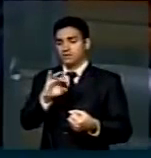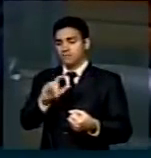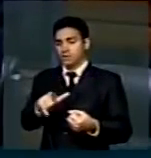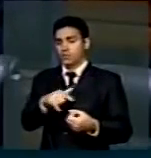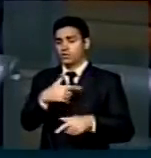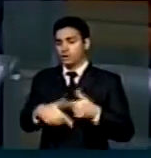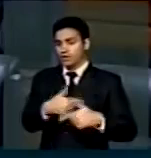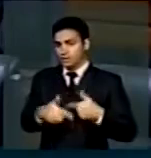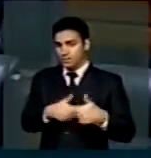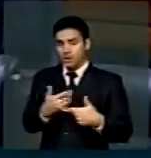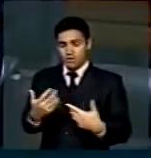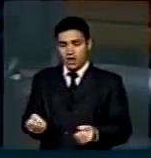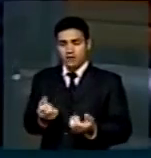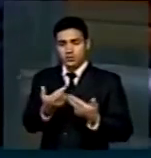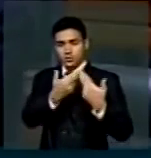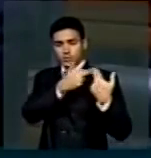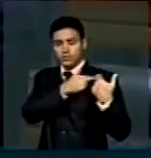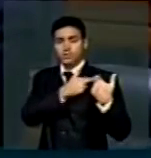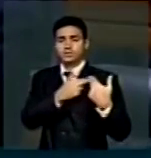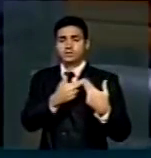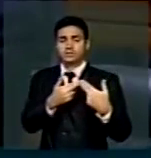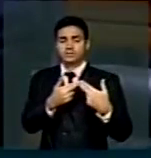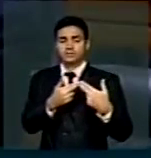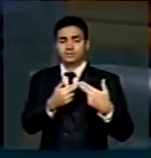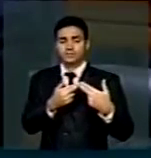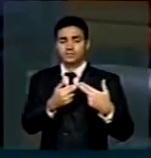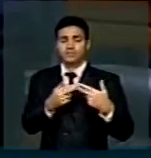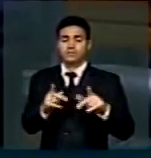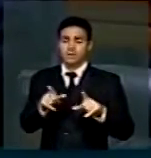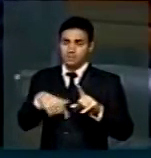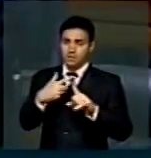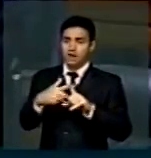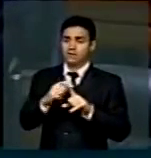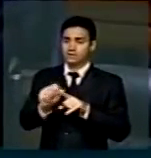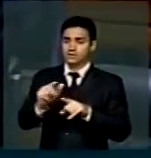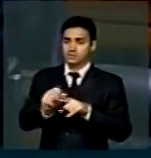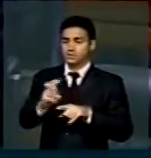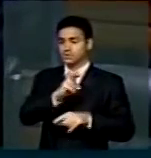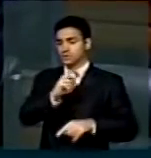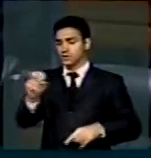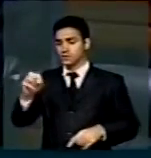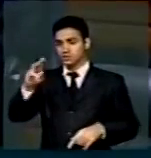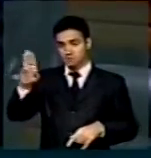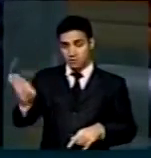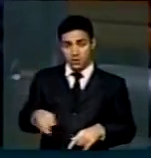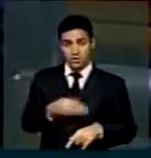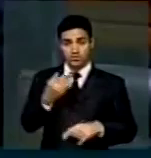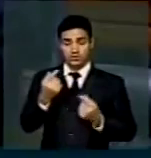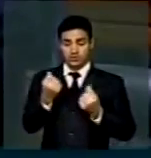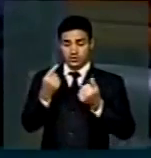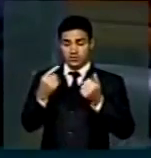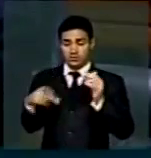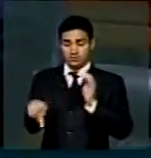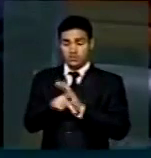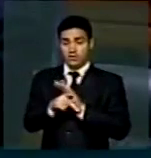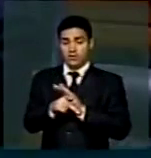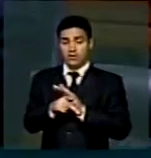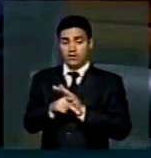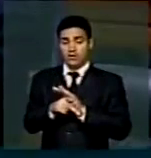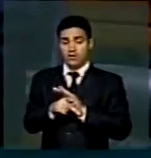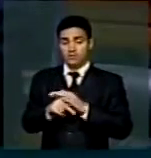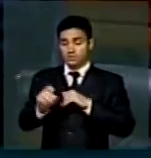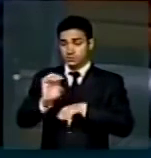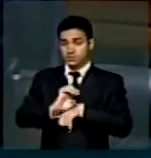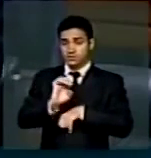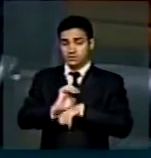trabalhos, assumindo as responsabilidades. E com o investimento de mais de 500 milhões de recursos próprios do Tesouro do